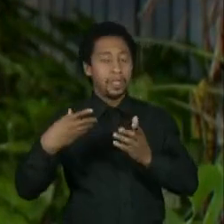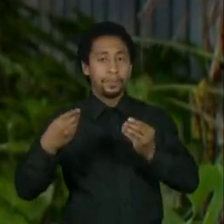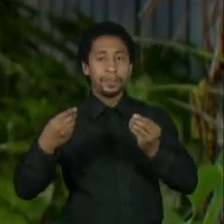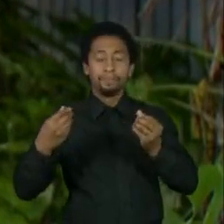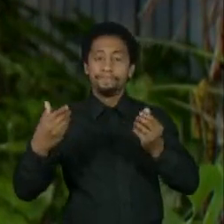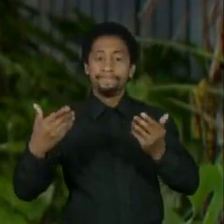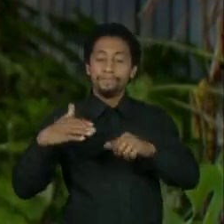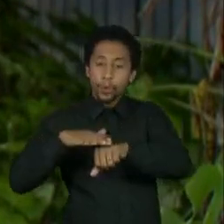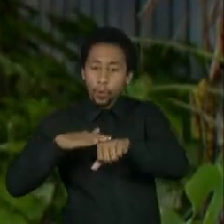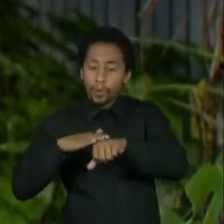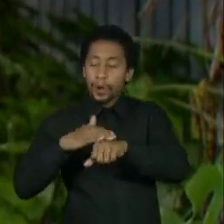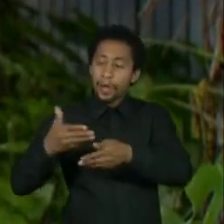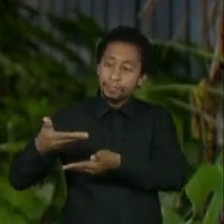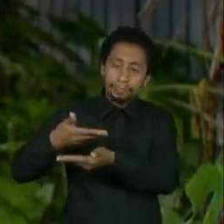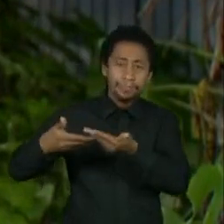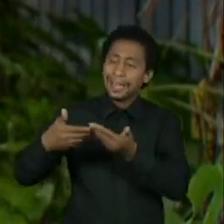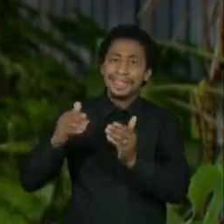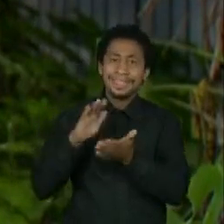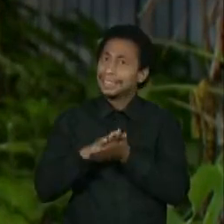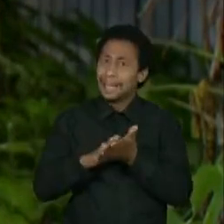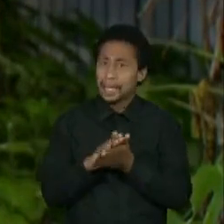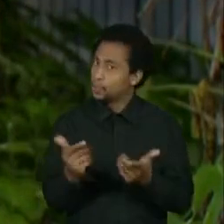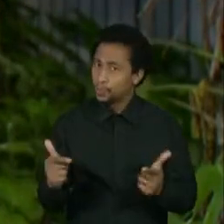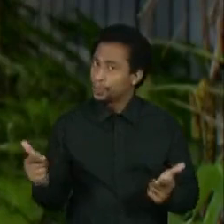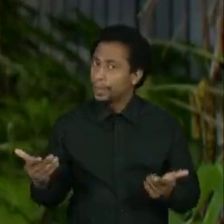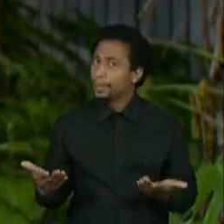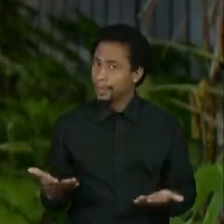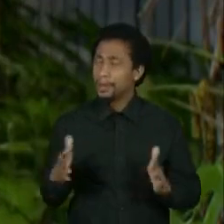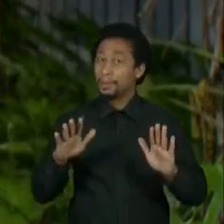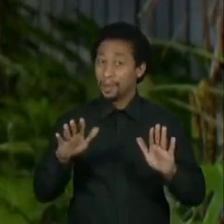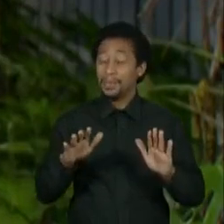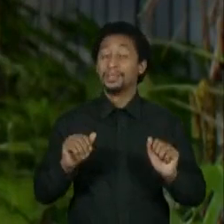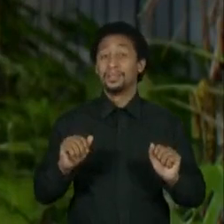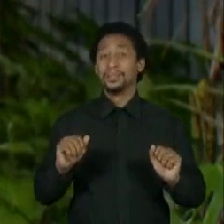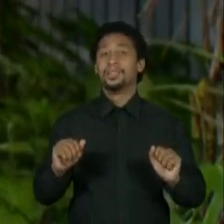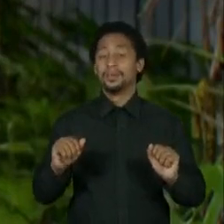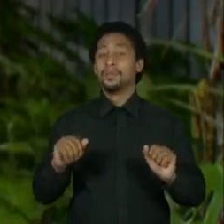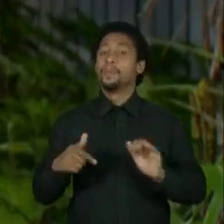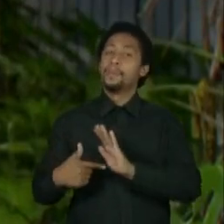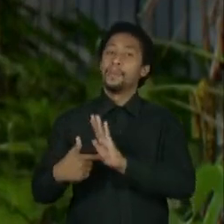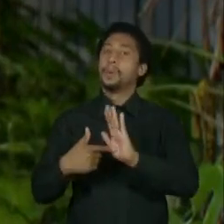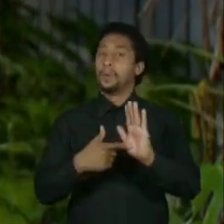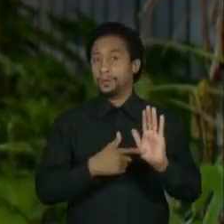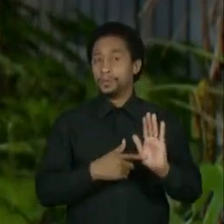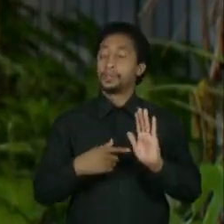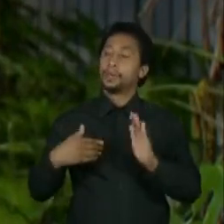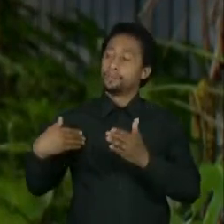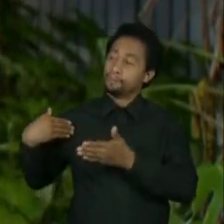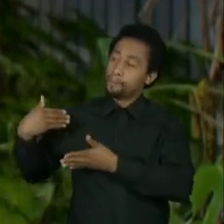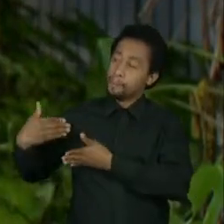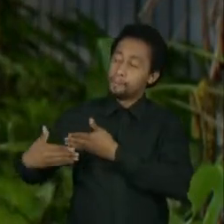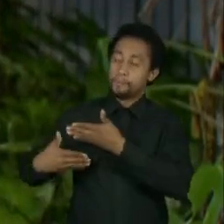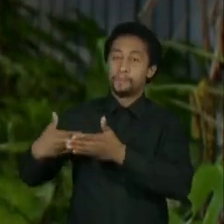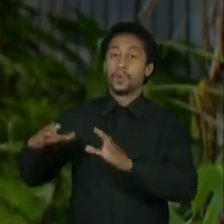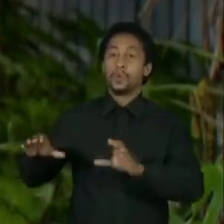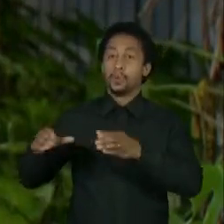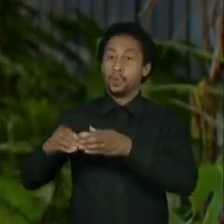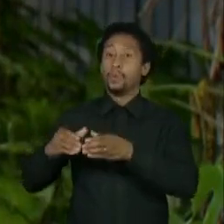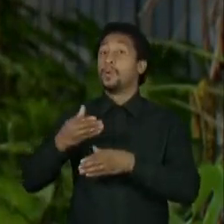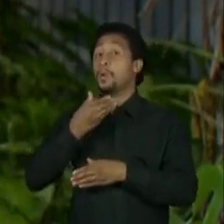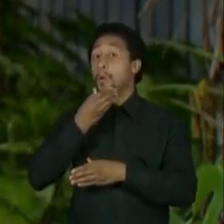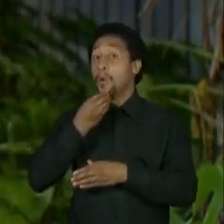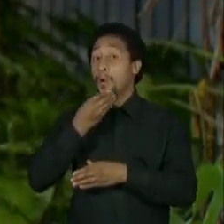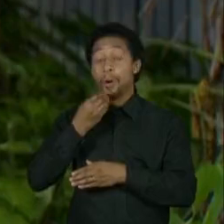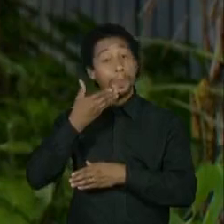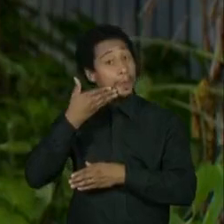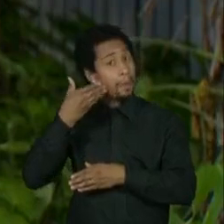mantém as pessoas, o mesmo segmento em geral masculino e branco nos lugares